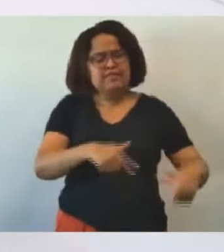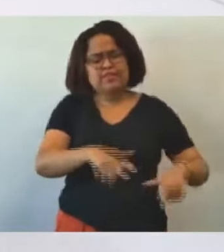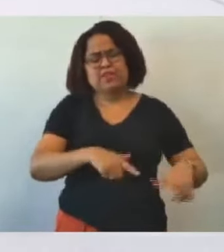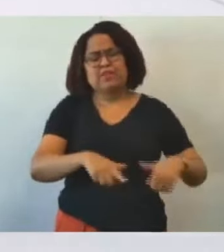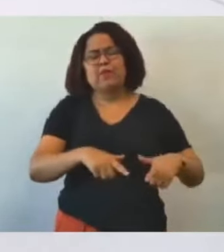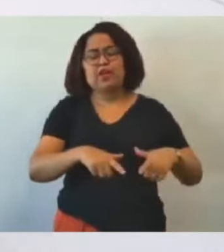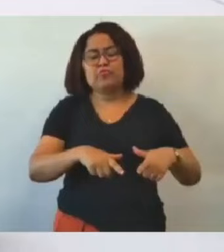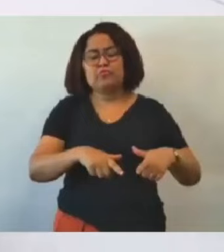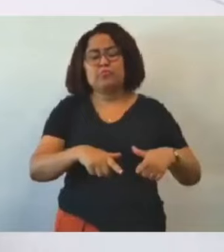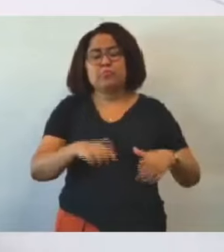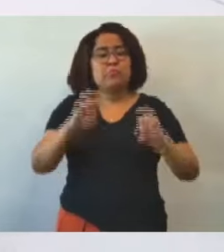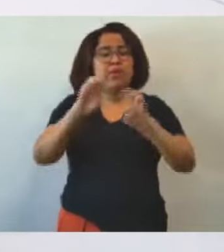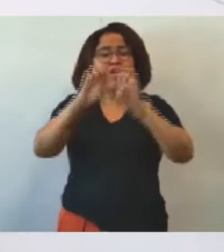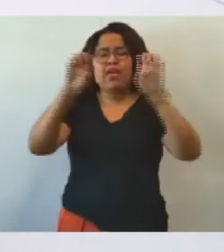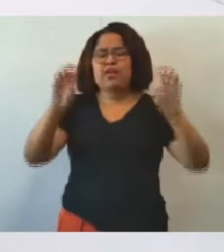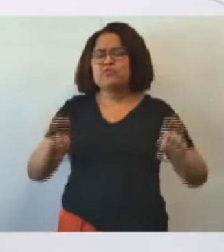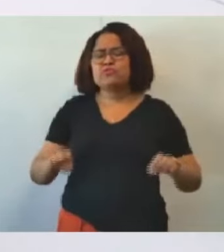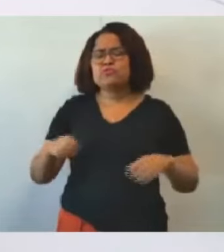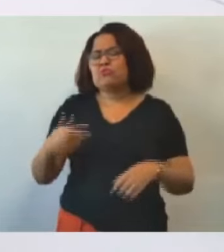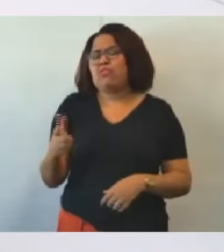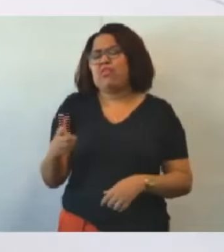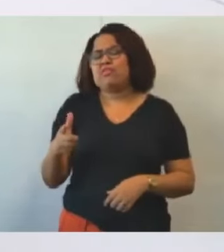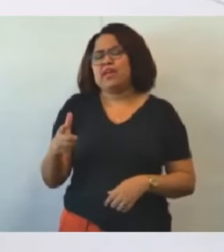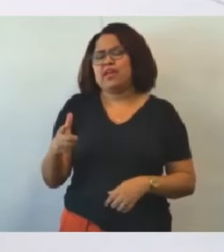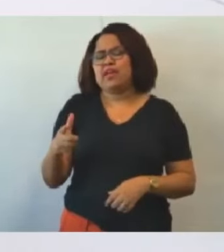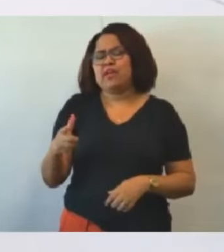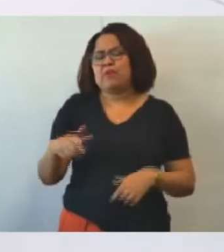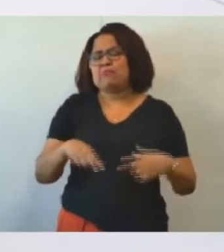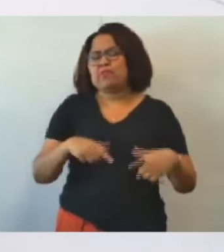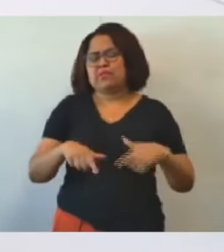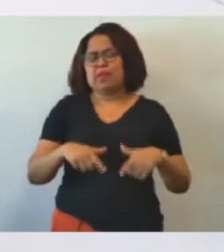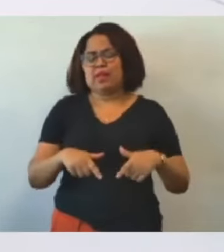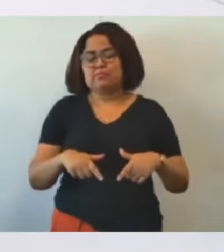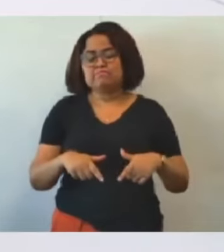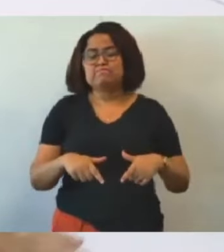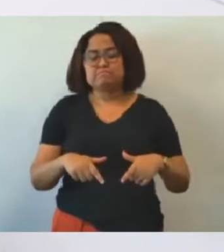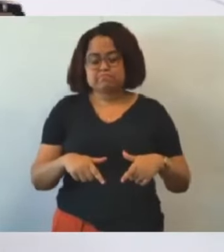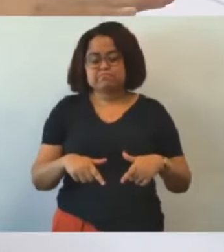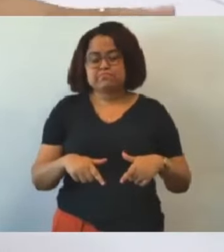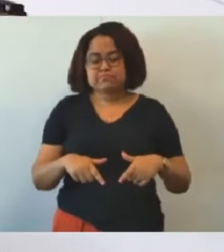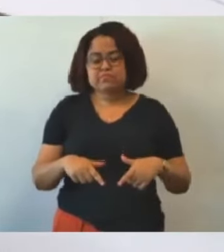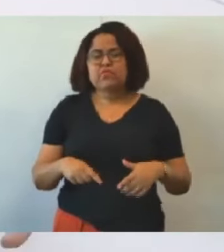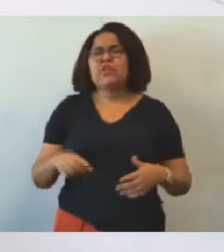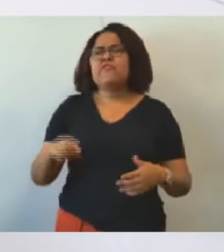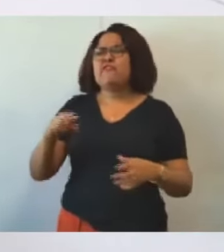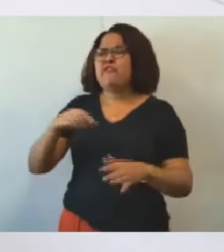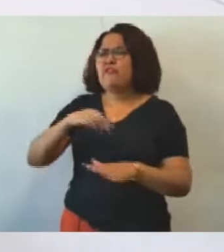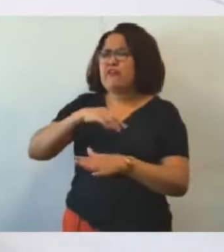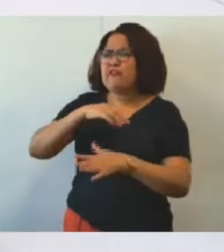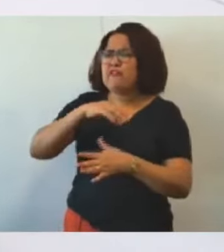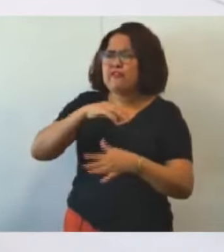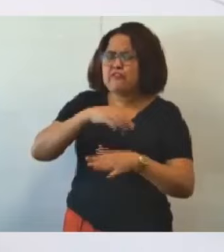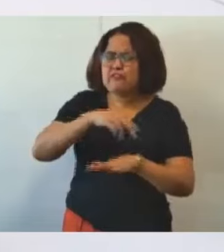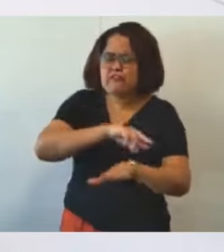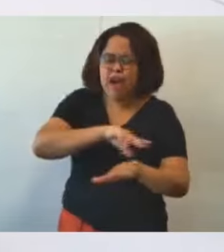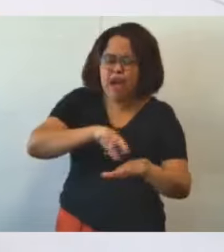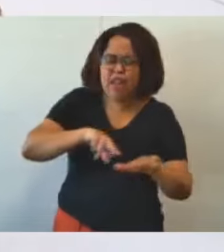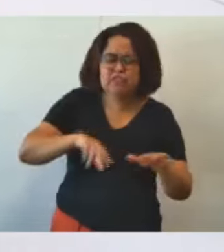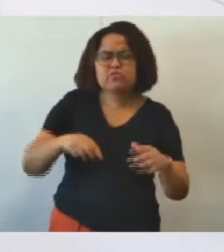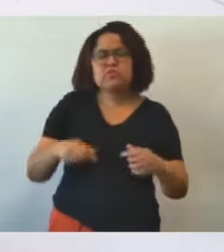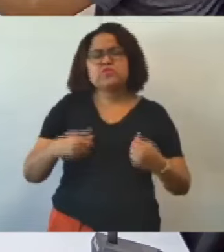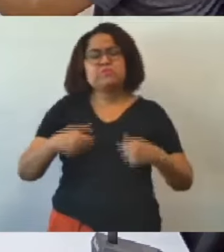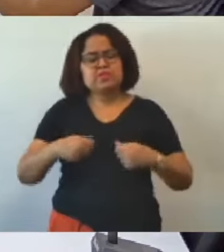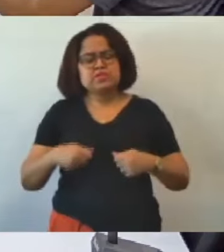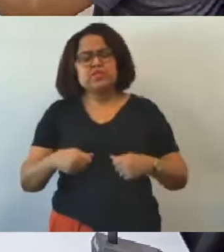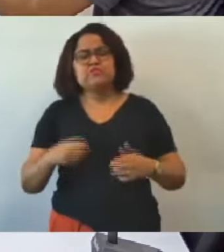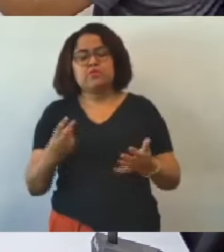daquele que deveria dar estrutura para o trabalho então assim tem muita coisa que precisa acontecer mas parabenizar a vossa excelência porque o primeiro